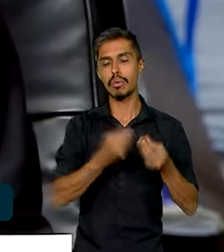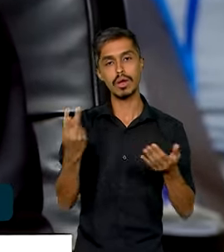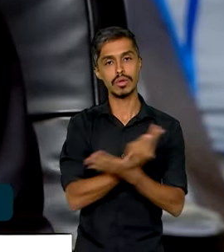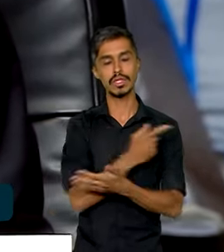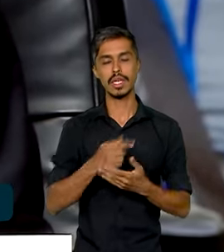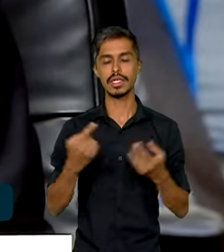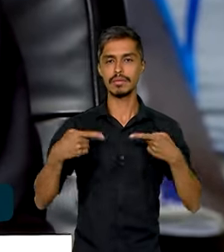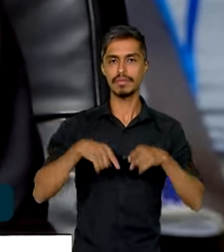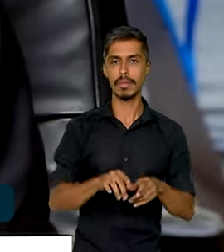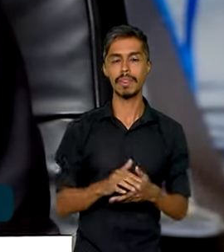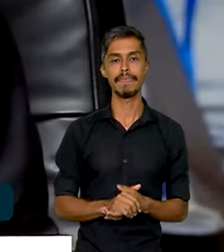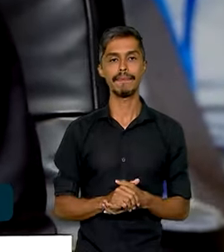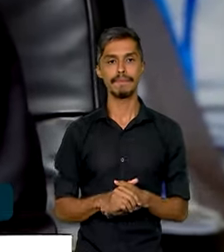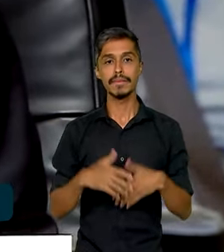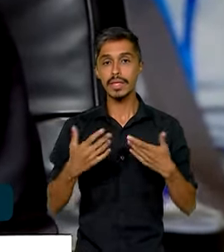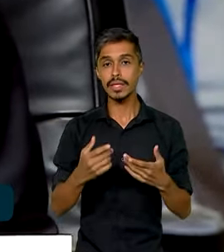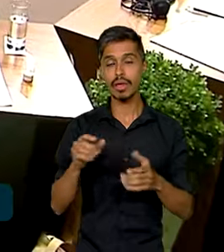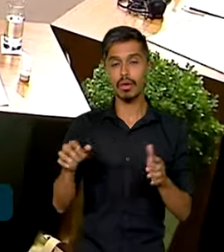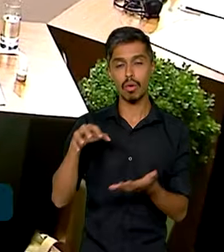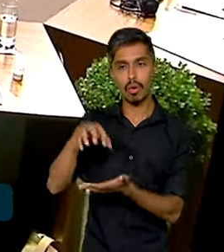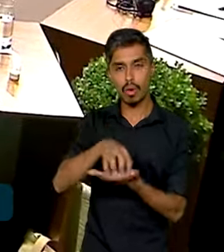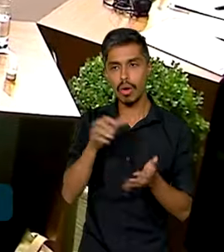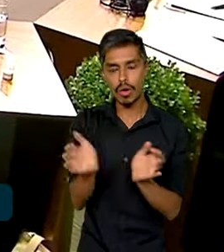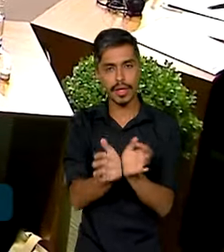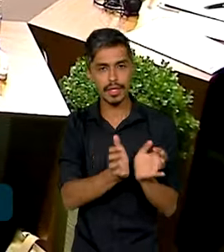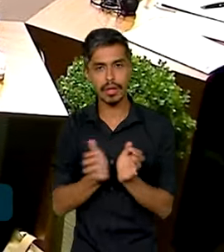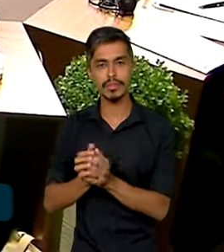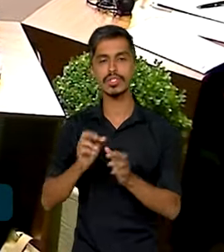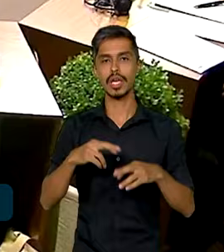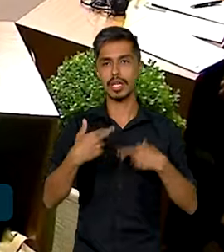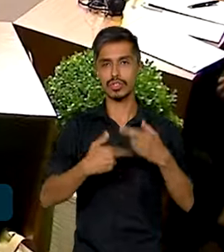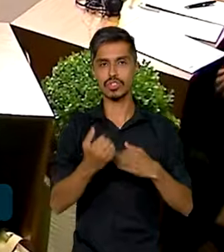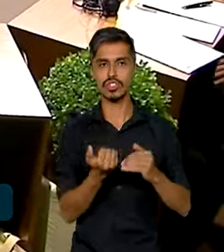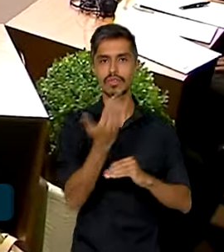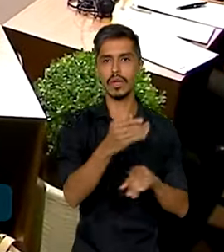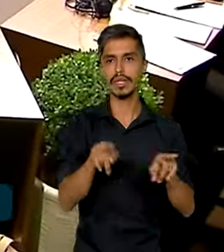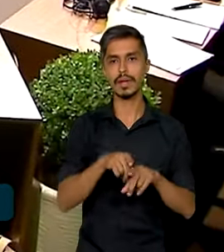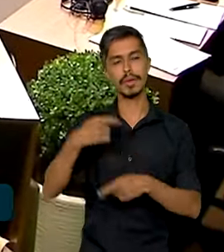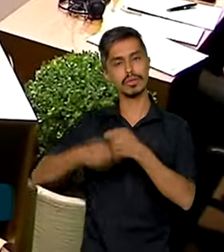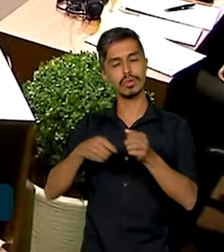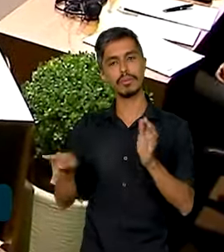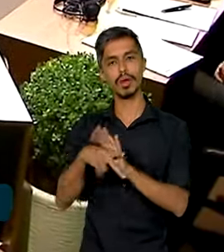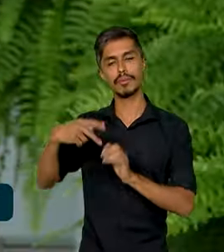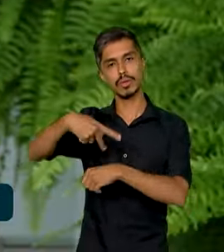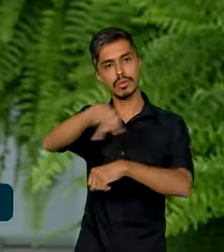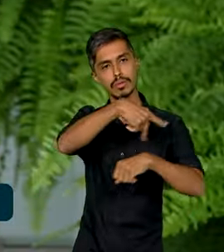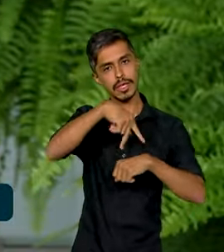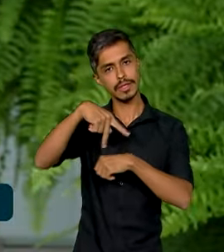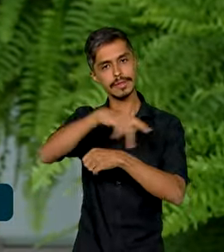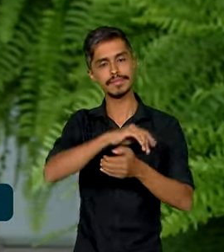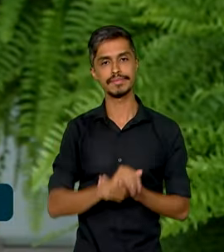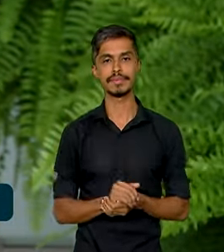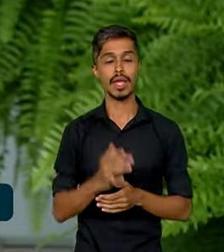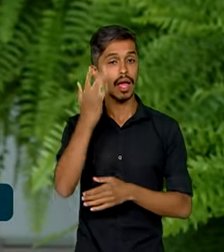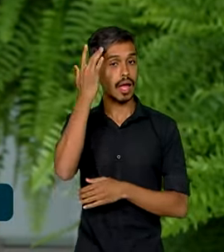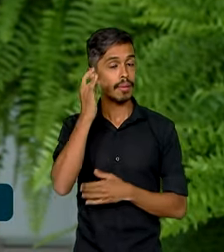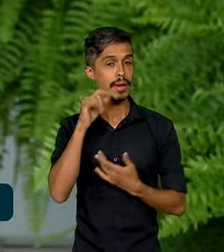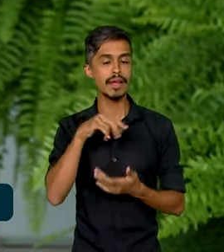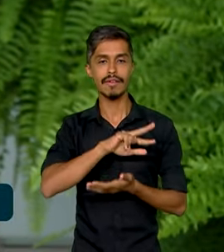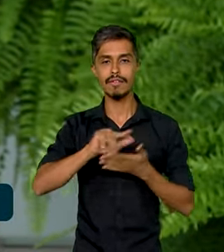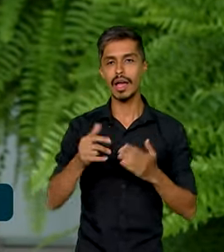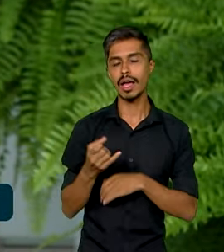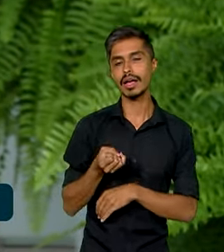e é composto pelas equipes de relações exteriores e economia dos países do bloco. Amanhã acontece a